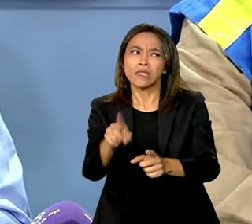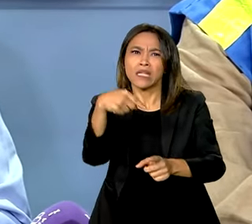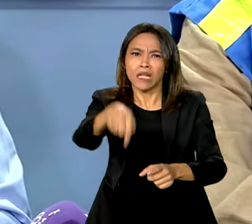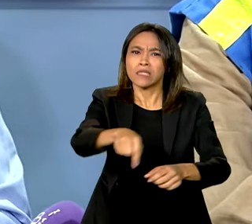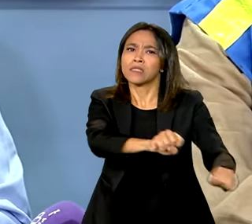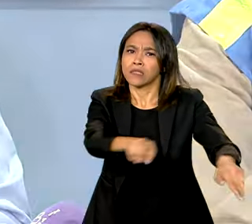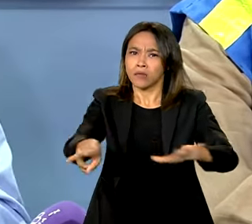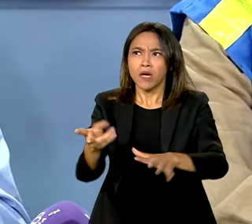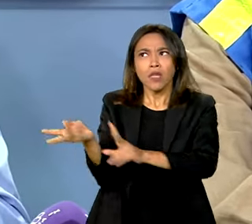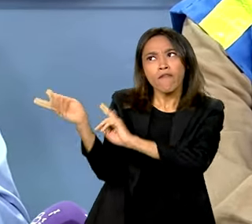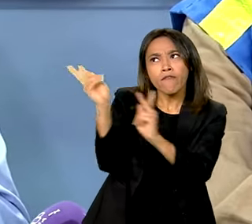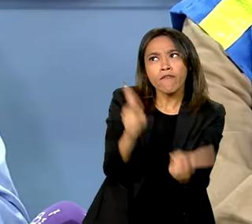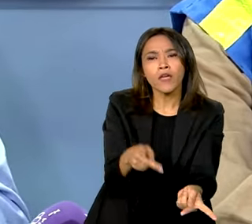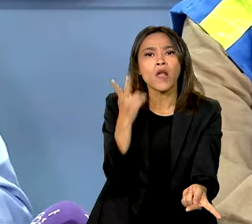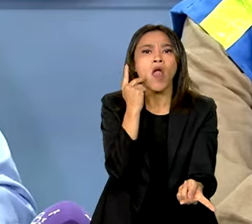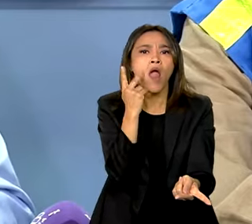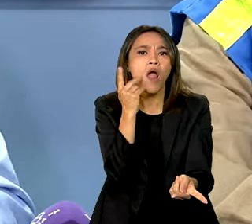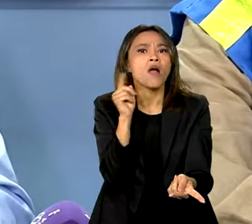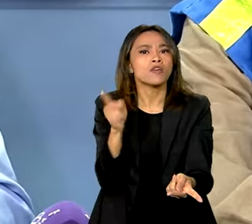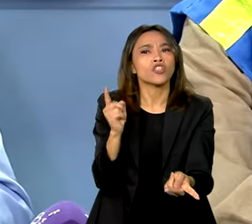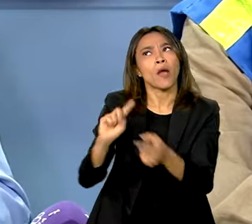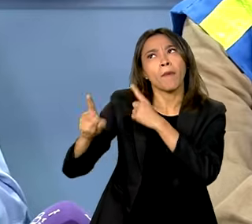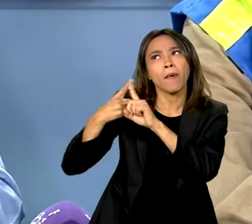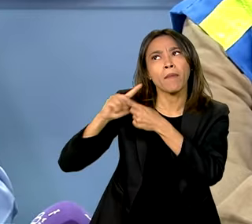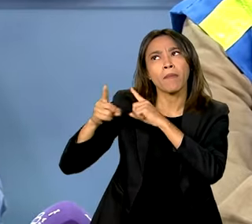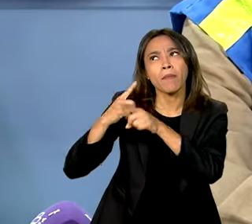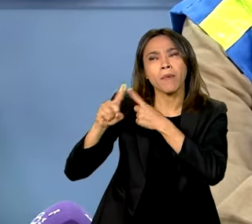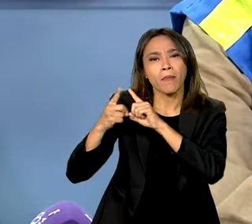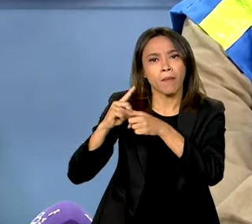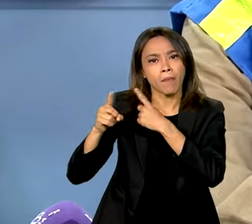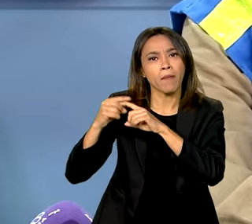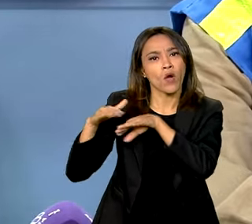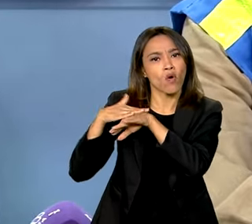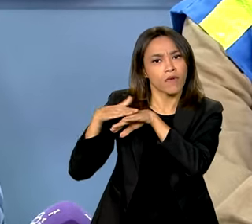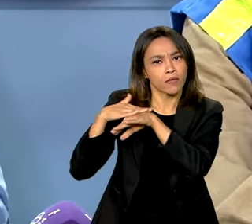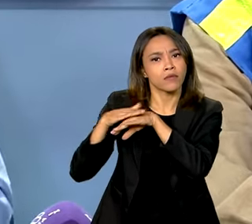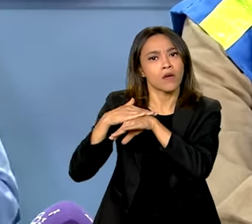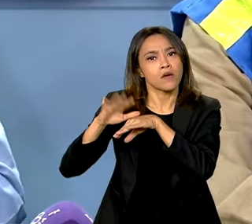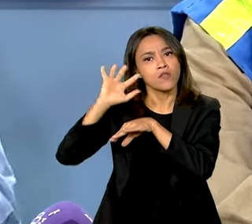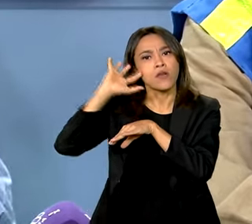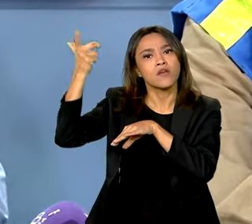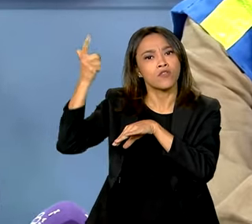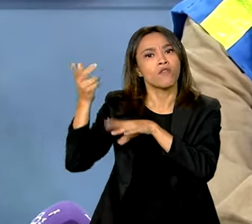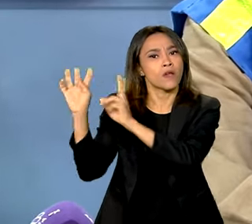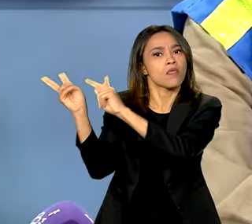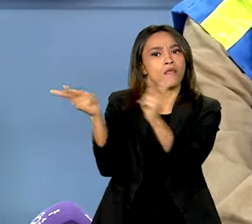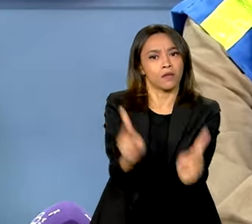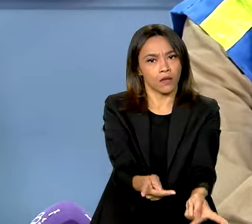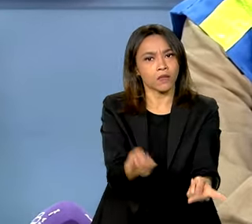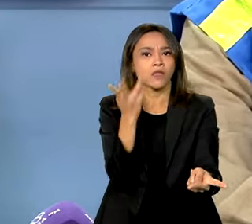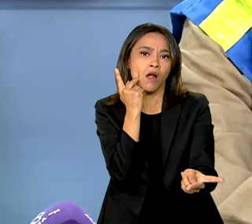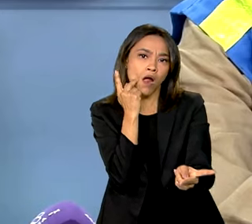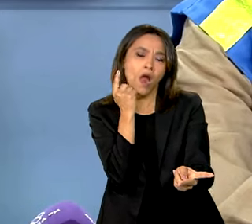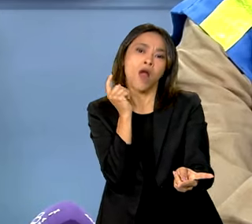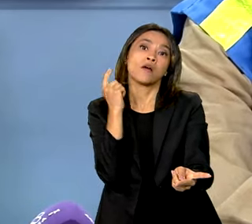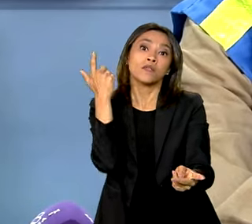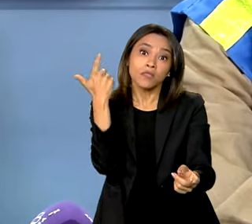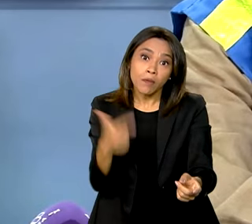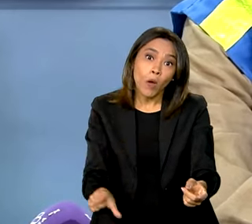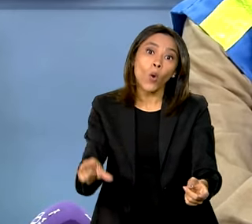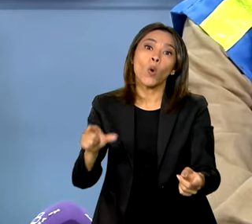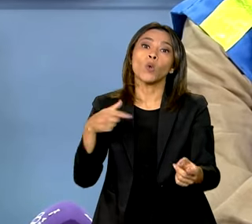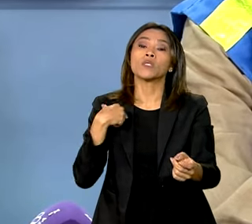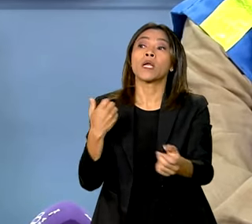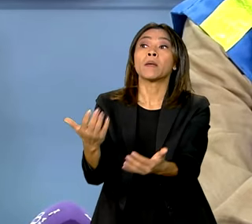bombas que vêm do Ceará. O ministro Valdez conversou com o ministro Alexandre de Silveira para que a possa tentar buscar também o